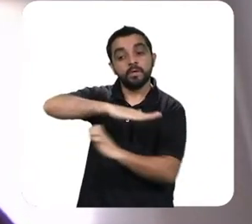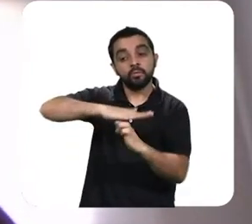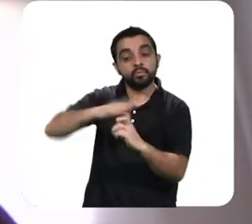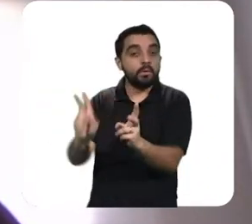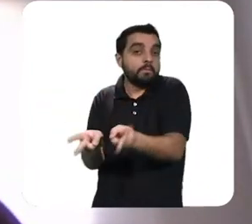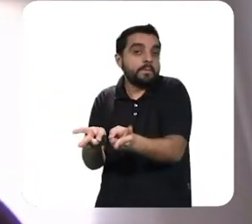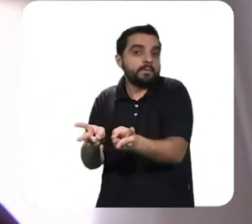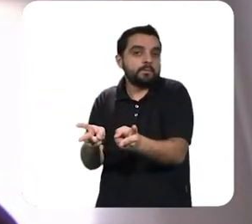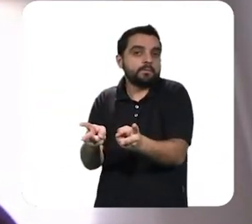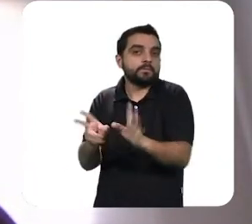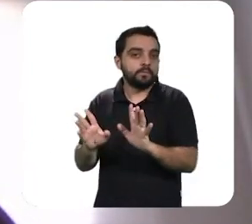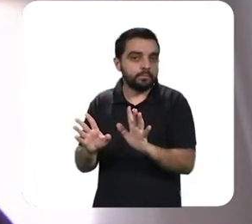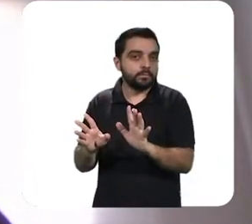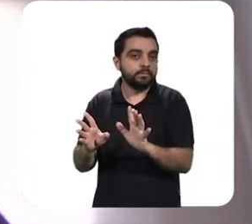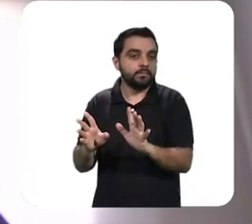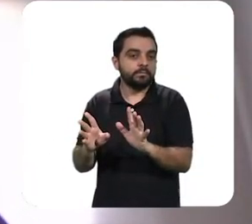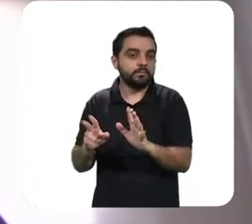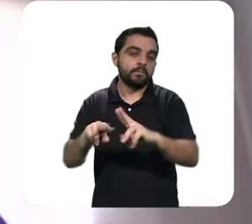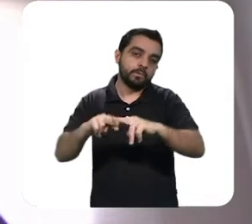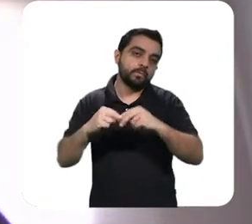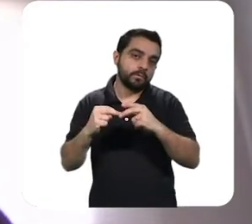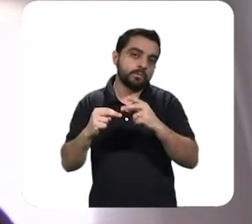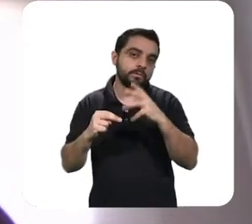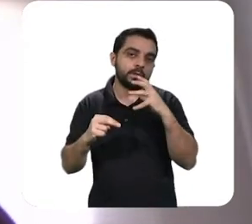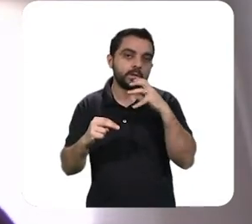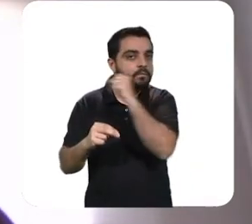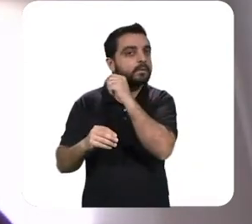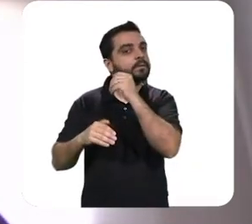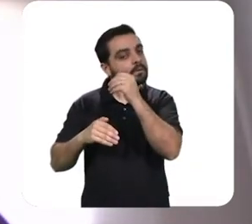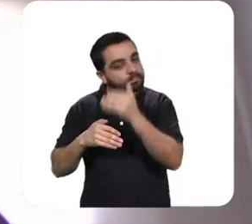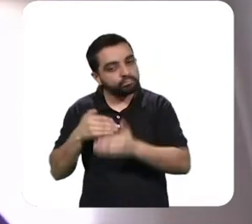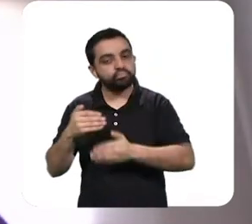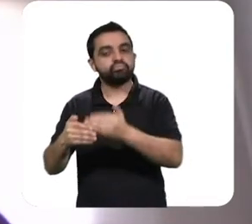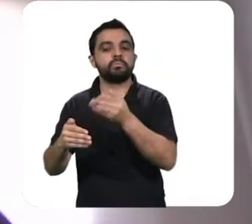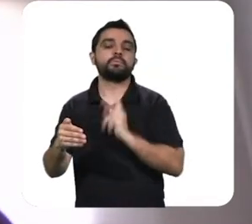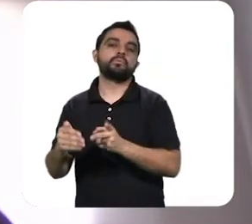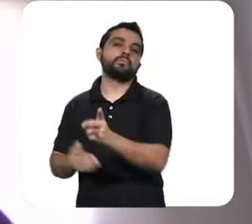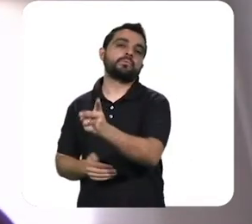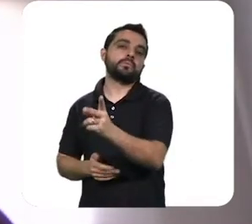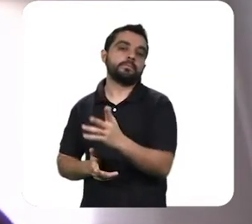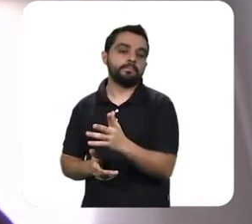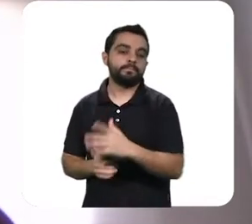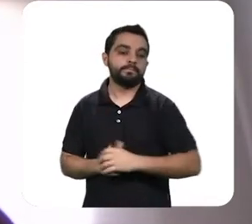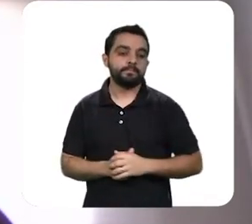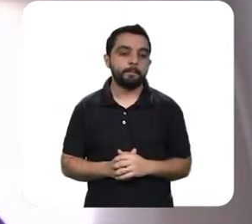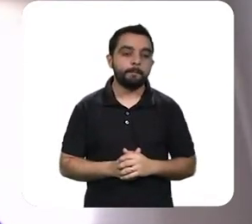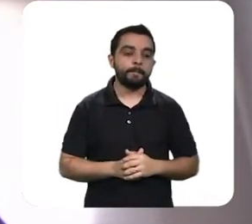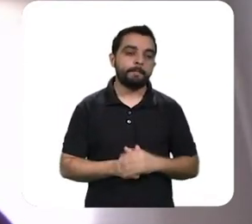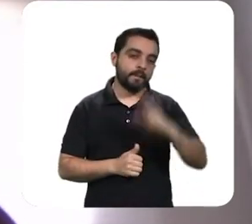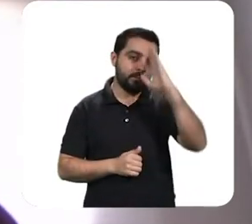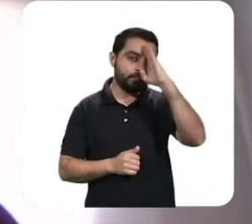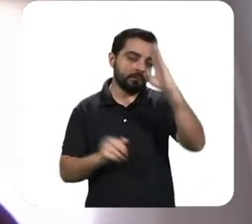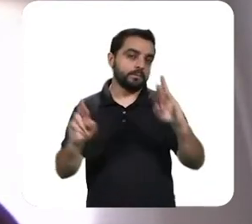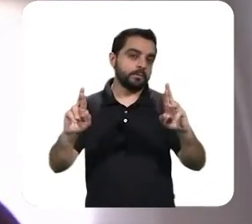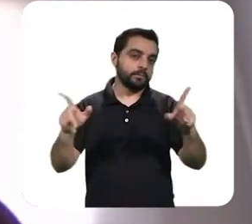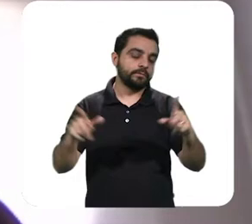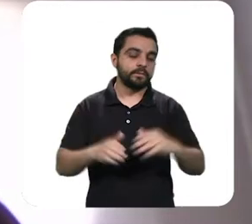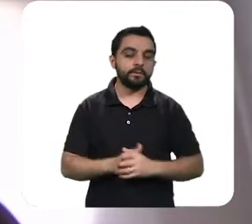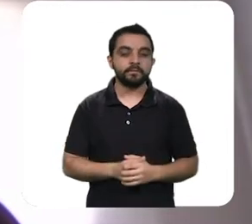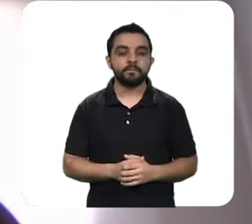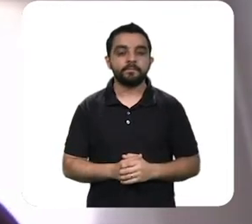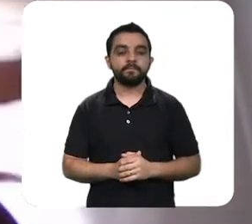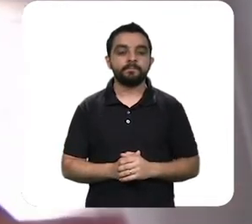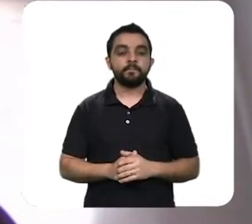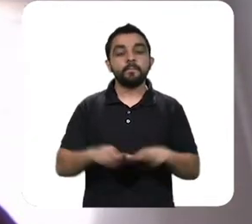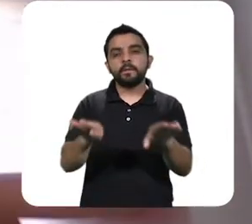a economia consiga retomar a sua atividade então essa acho que uma diferença relevante o outro